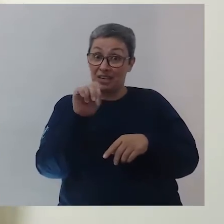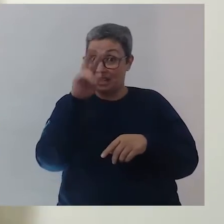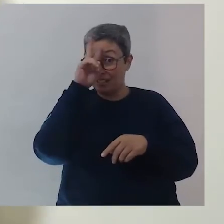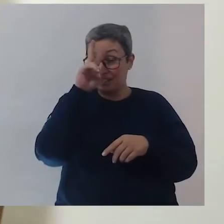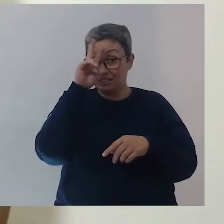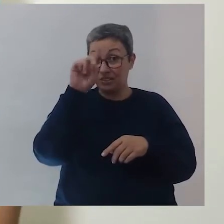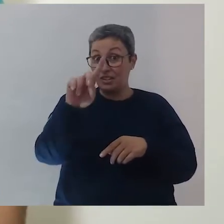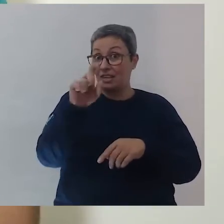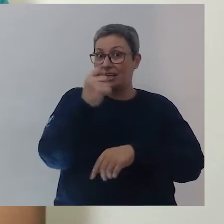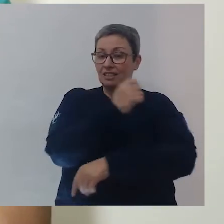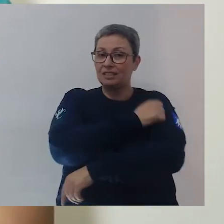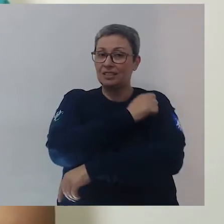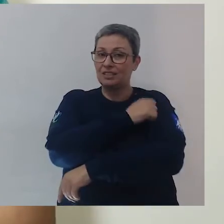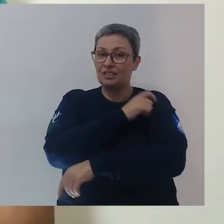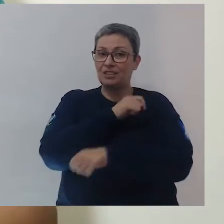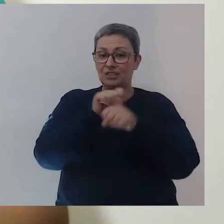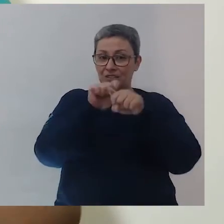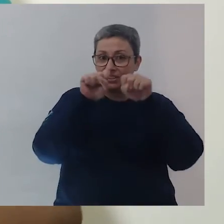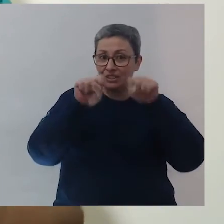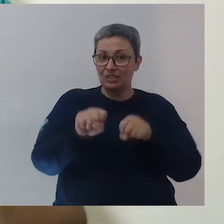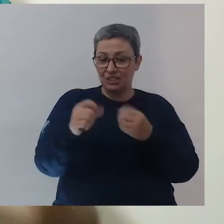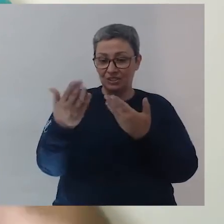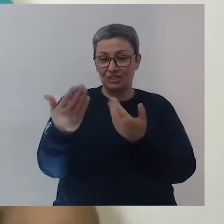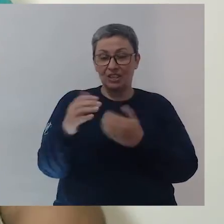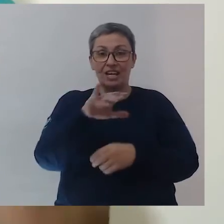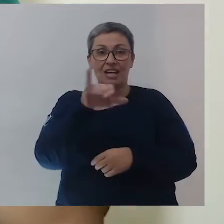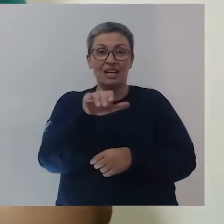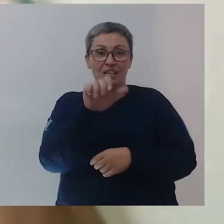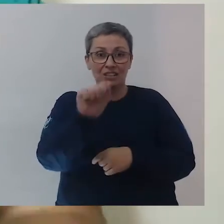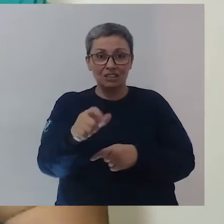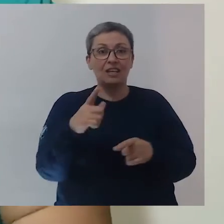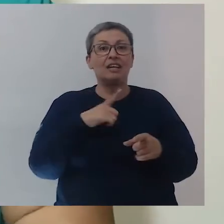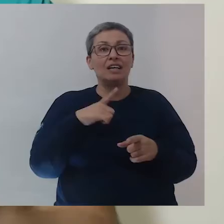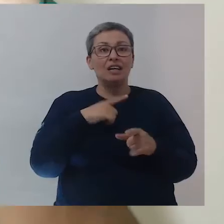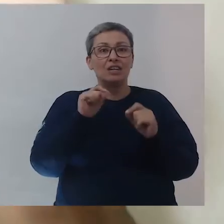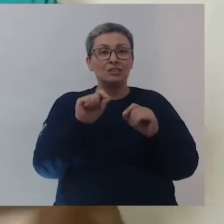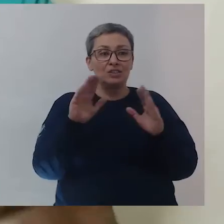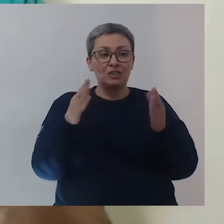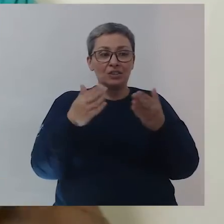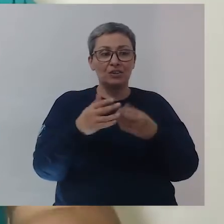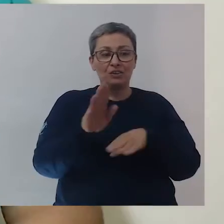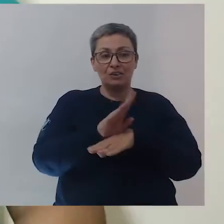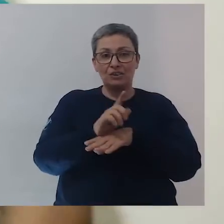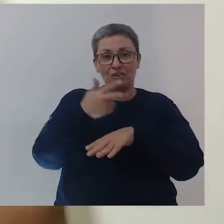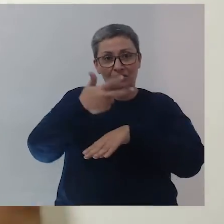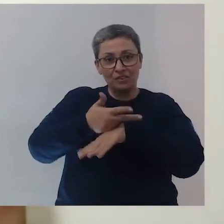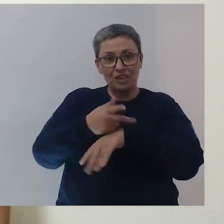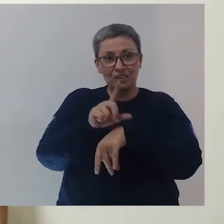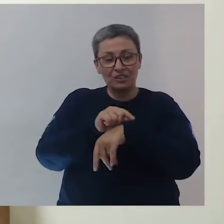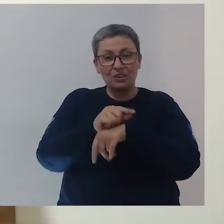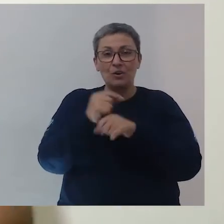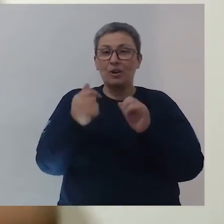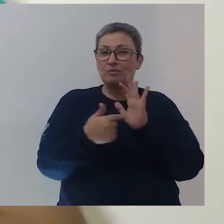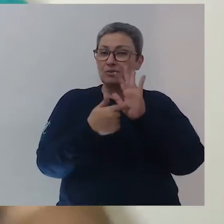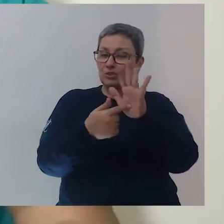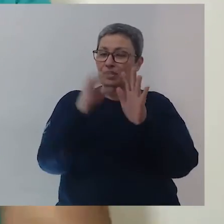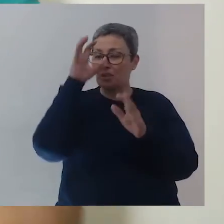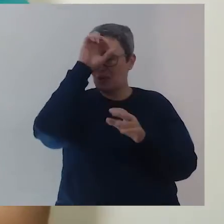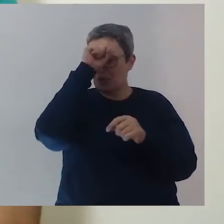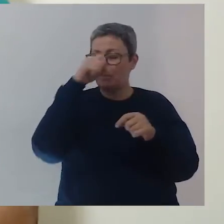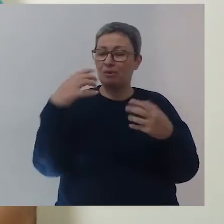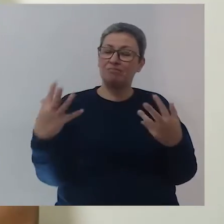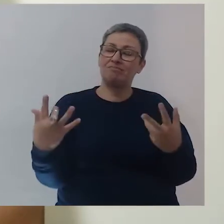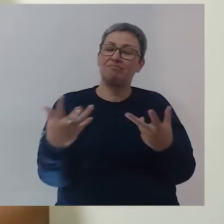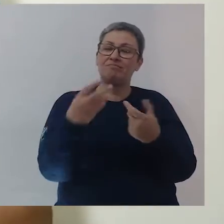Como ex-aluno do sistema de ensino de jovens e adultos, eu tento, através desse curto vídeo, trazer para vocês o que aprendi na